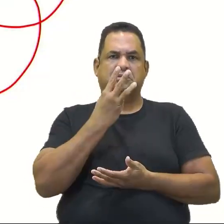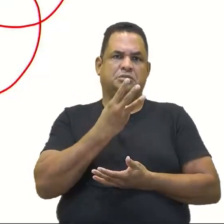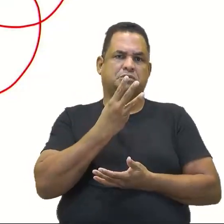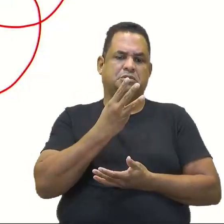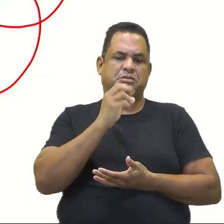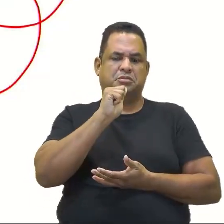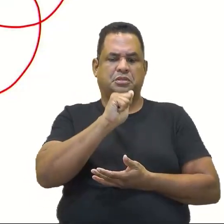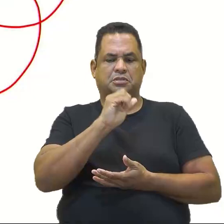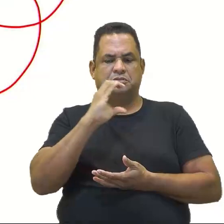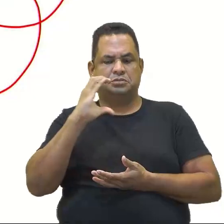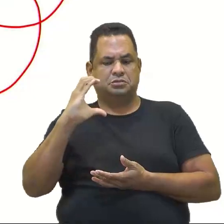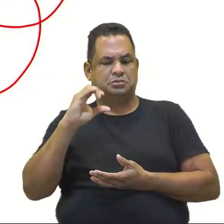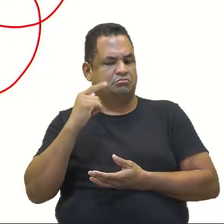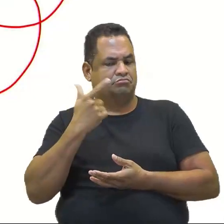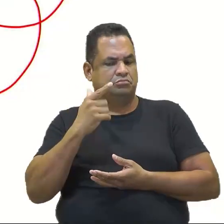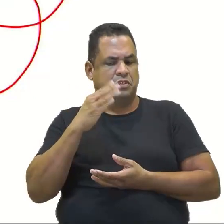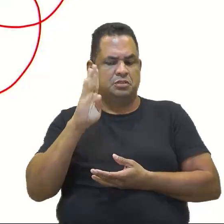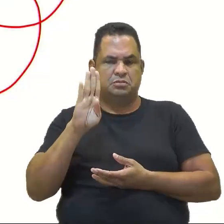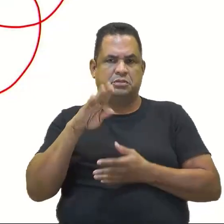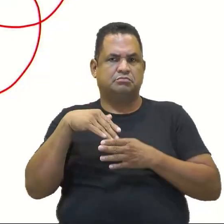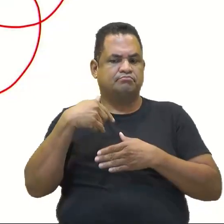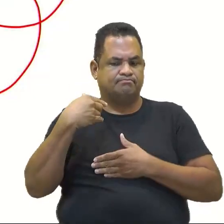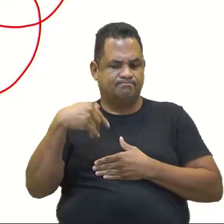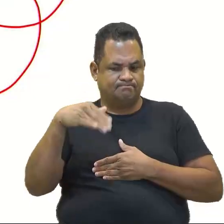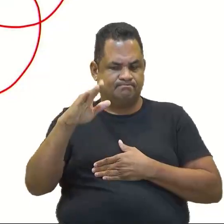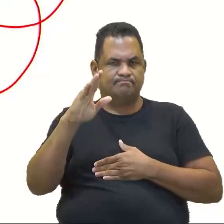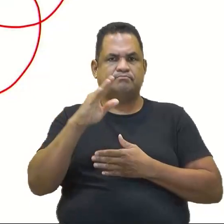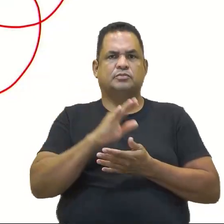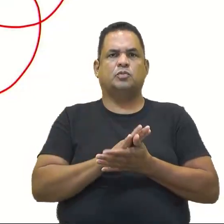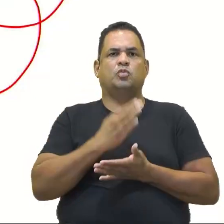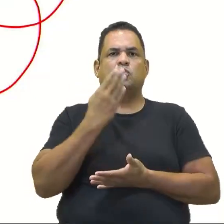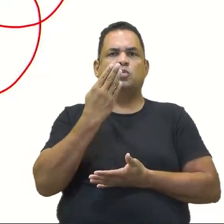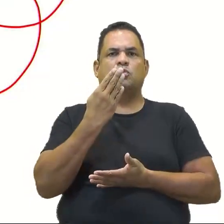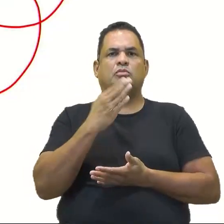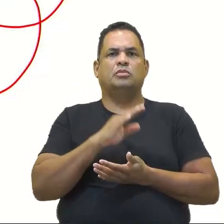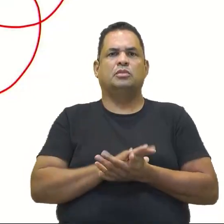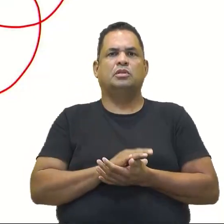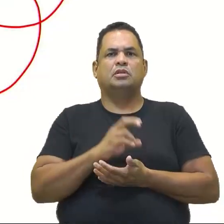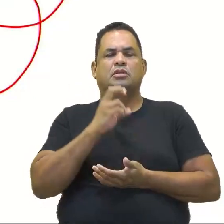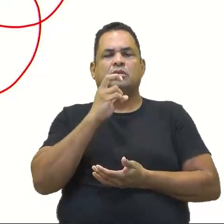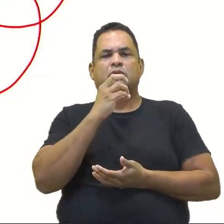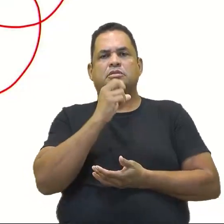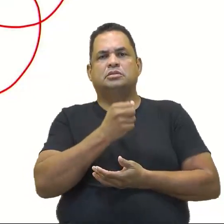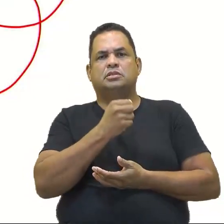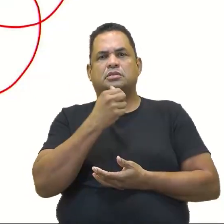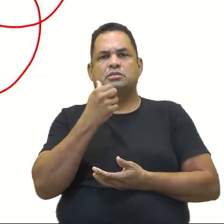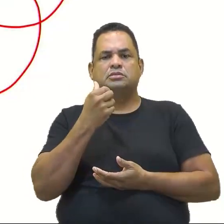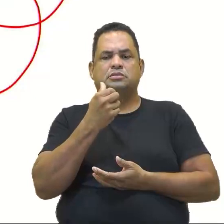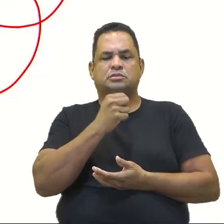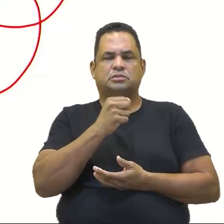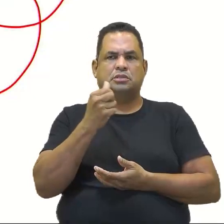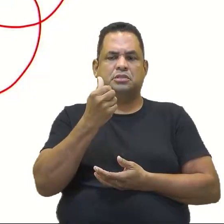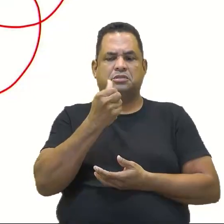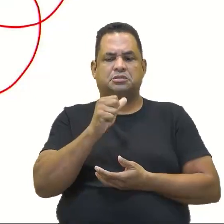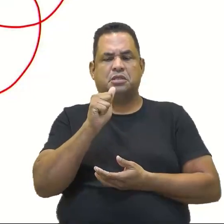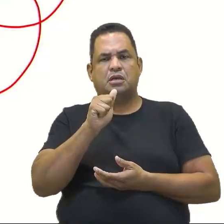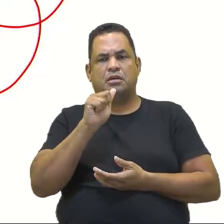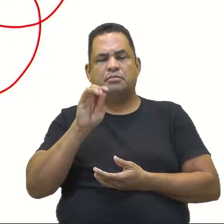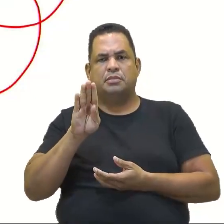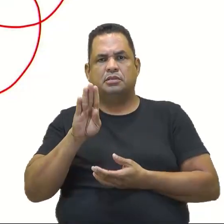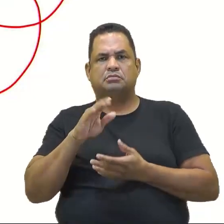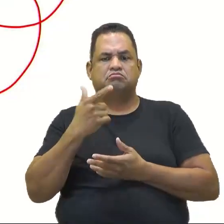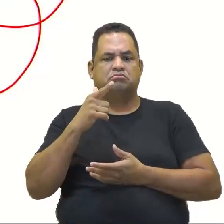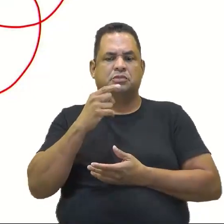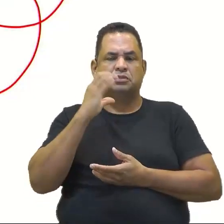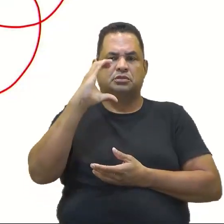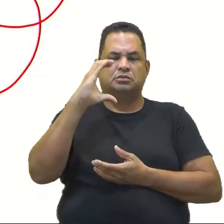A e no C, mas não tem no B, e assim vai, né? O 4, o 5, o 6. Ah, o 6 tem no A e tem no B, mas não tem no C. Então